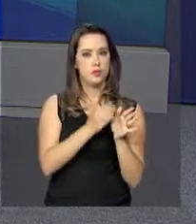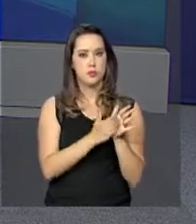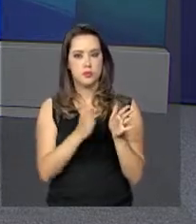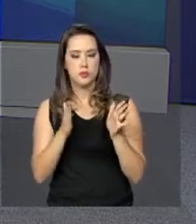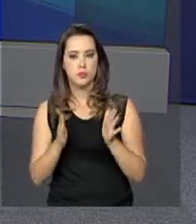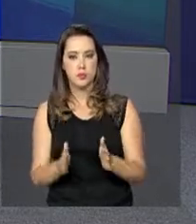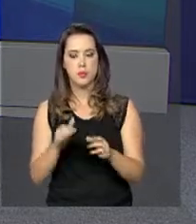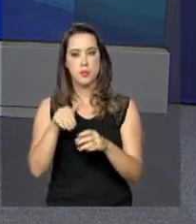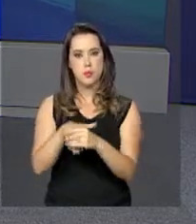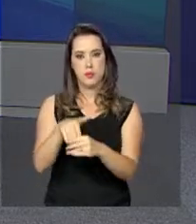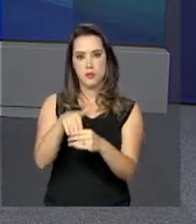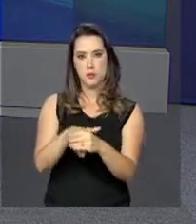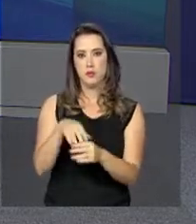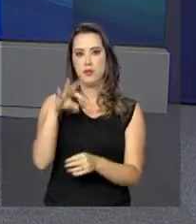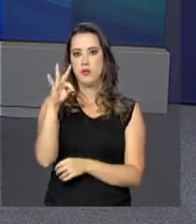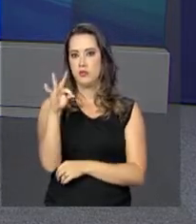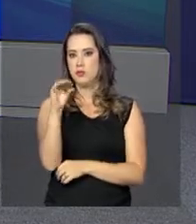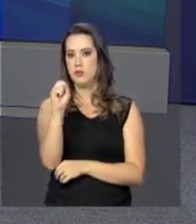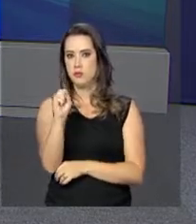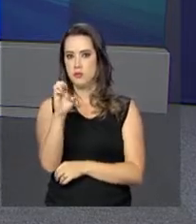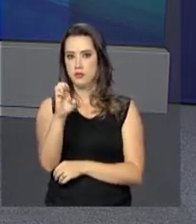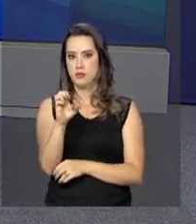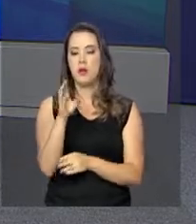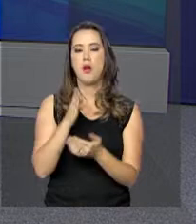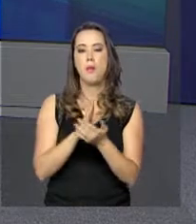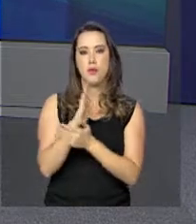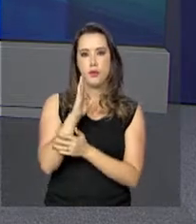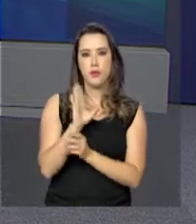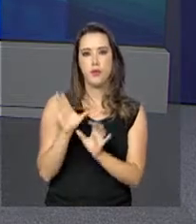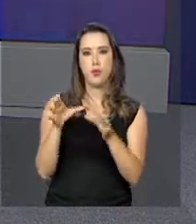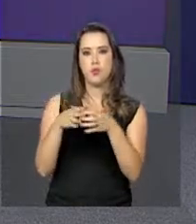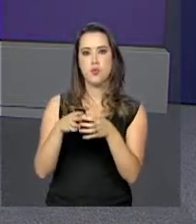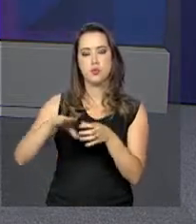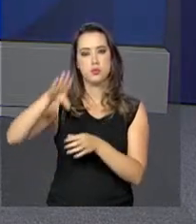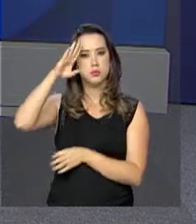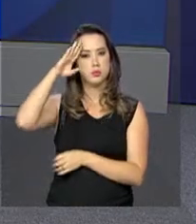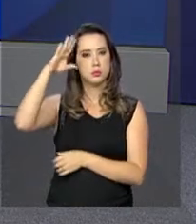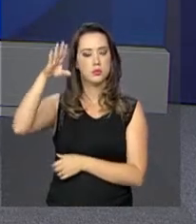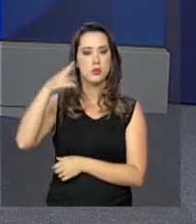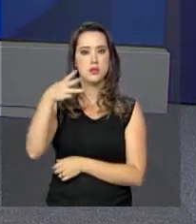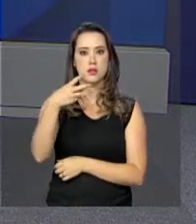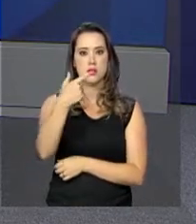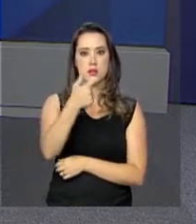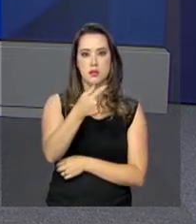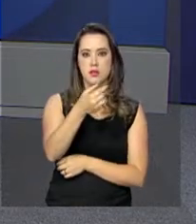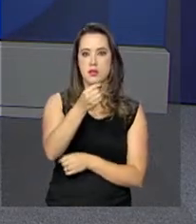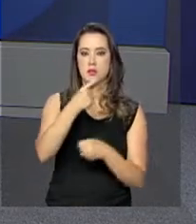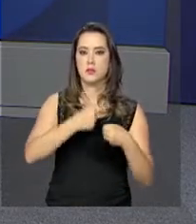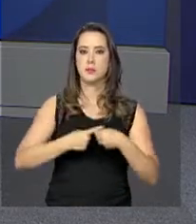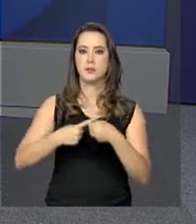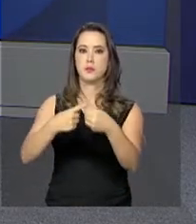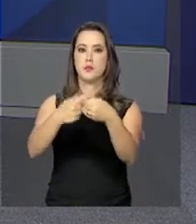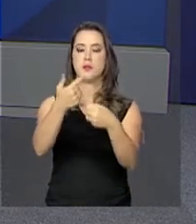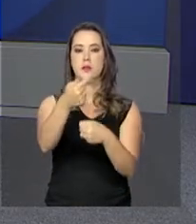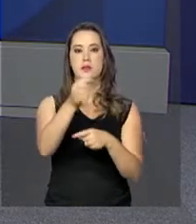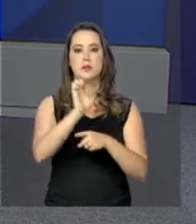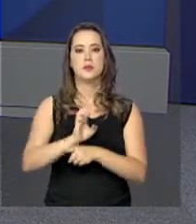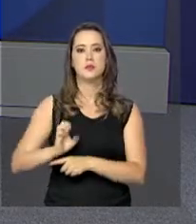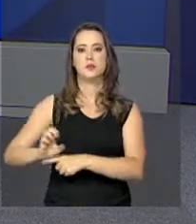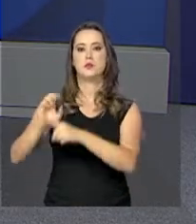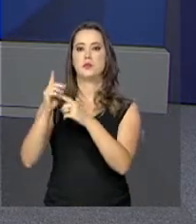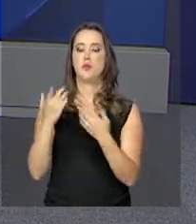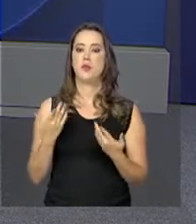o Tribunal Superior Eleitoral aprovou o envio de tropas para 370 municípios em sete estados.